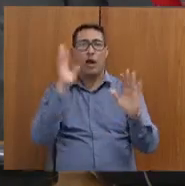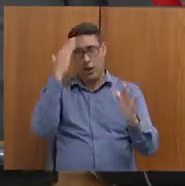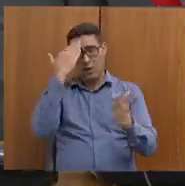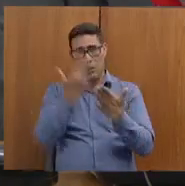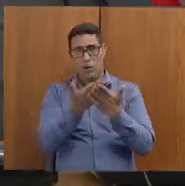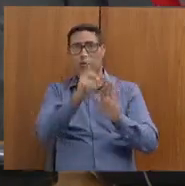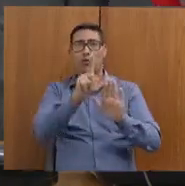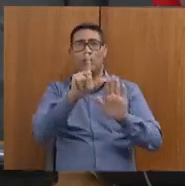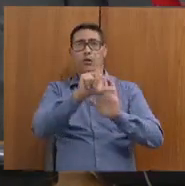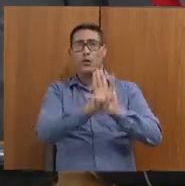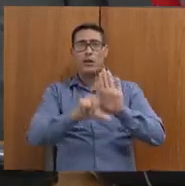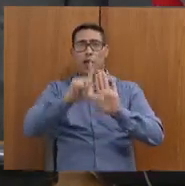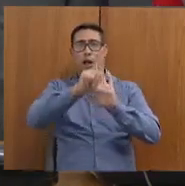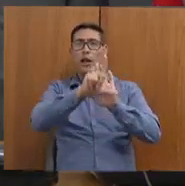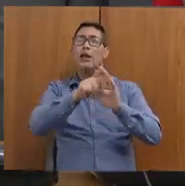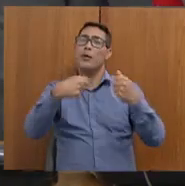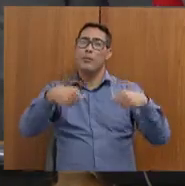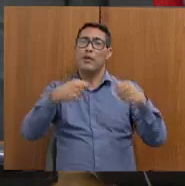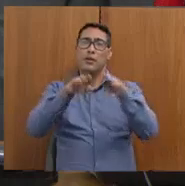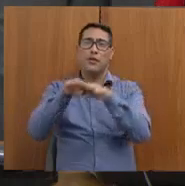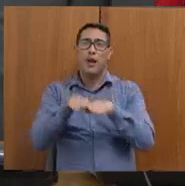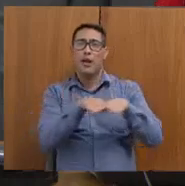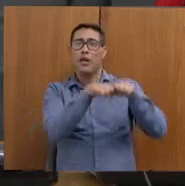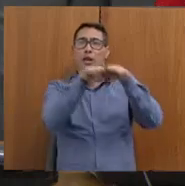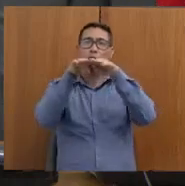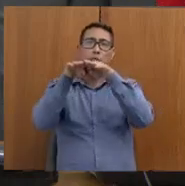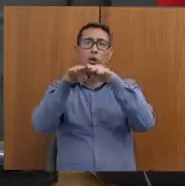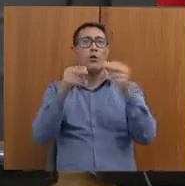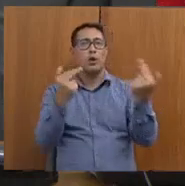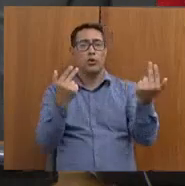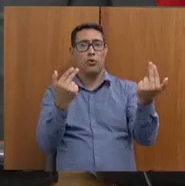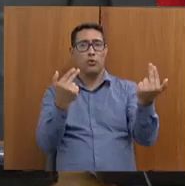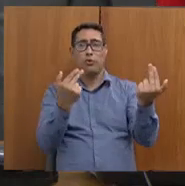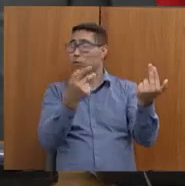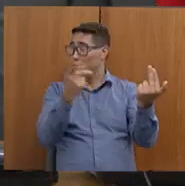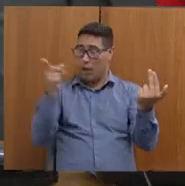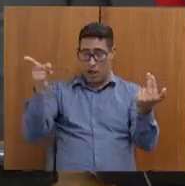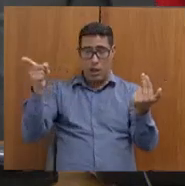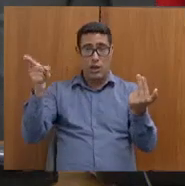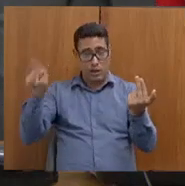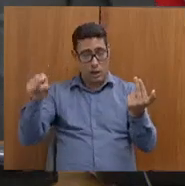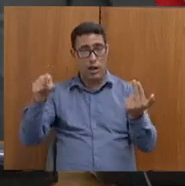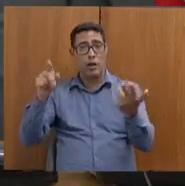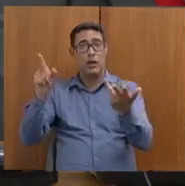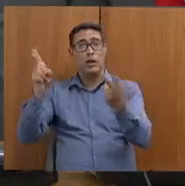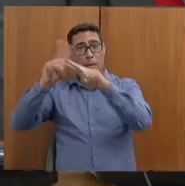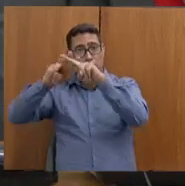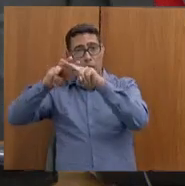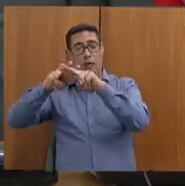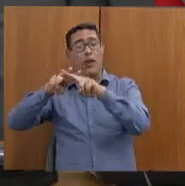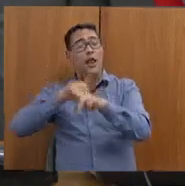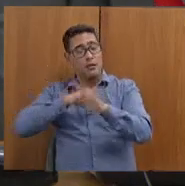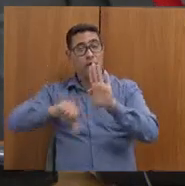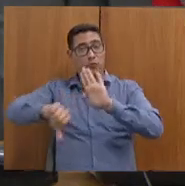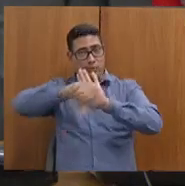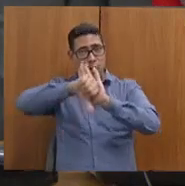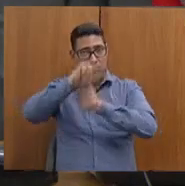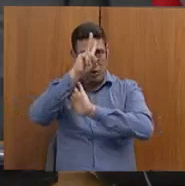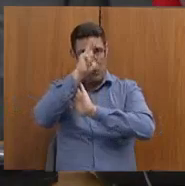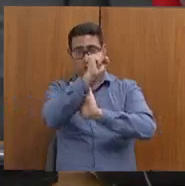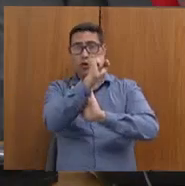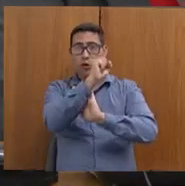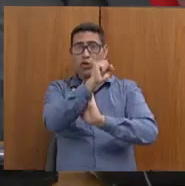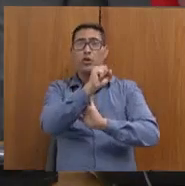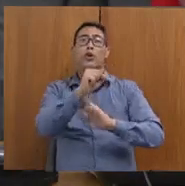todos. Então, o outro jogador está preso e está certo, porque ele realmente cometeu um crime muito forte. Agora, por que no